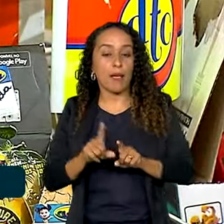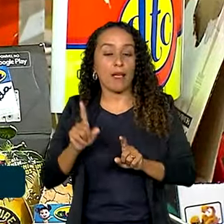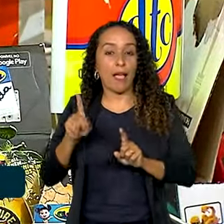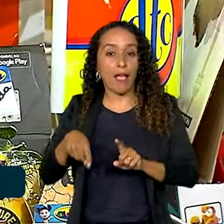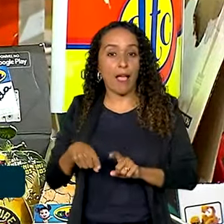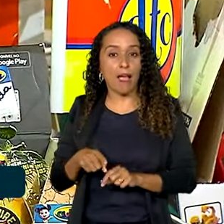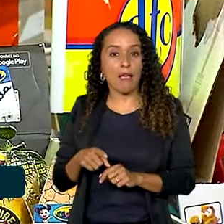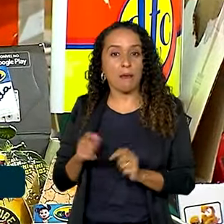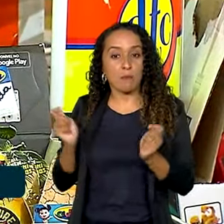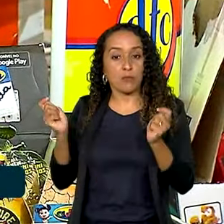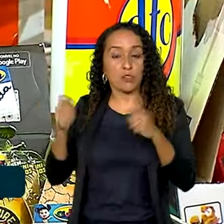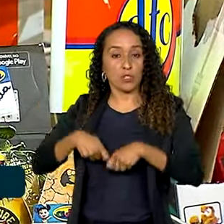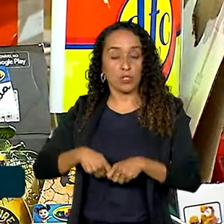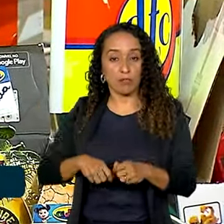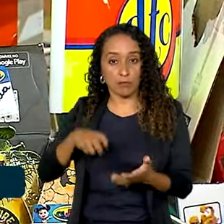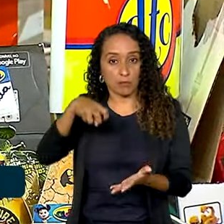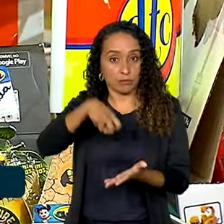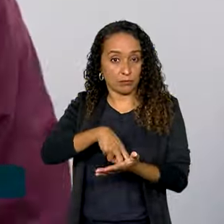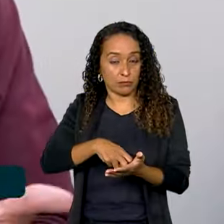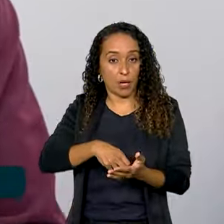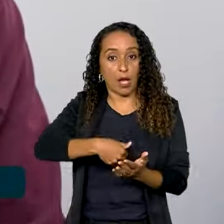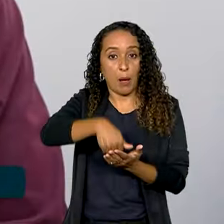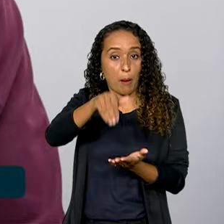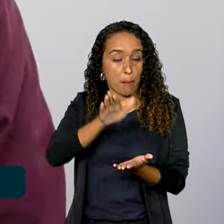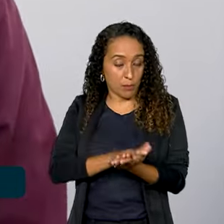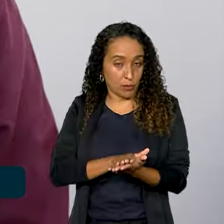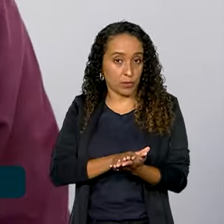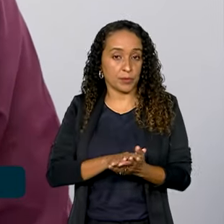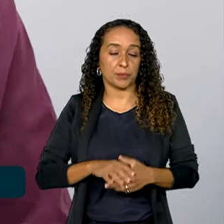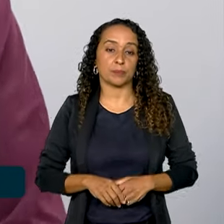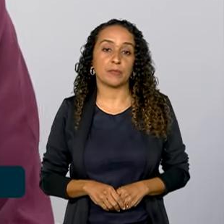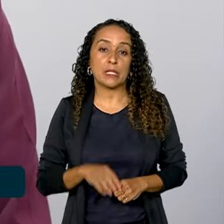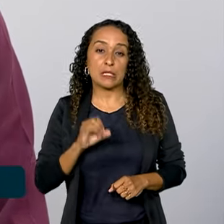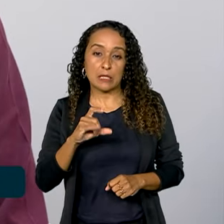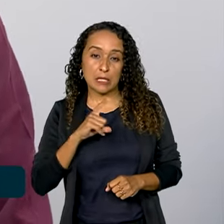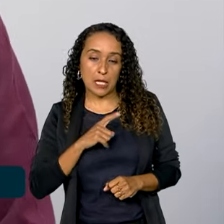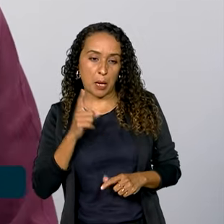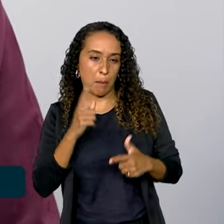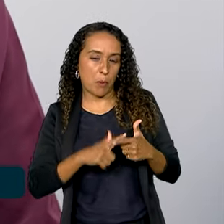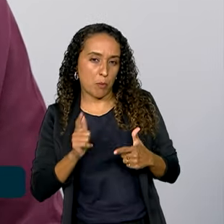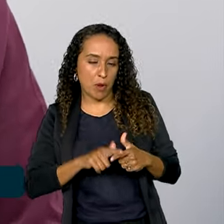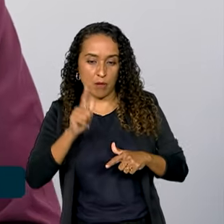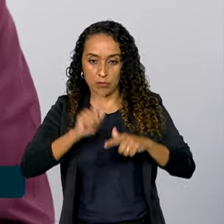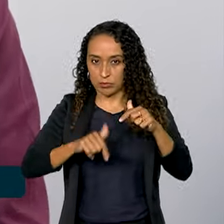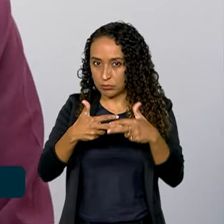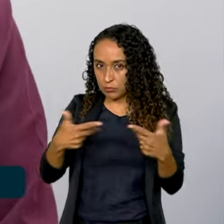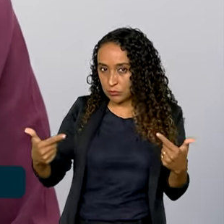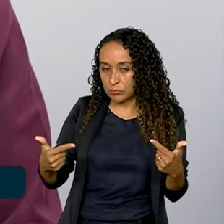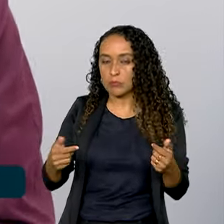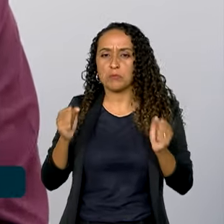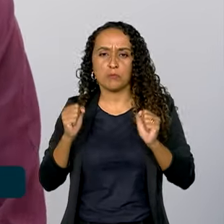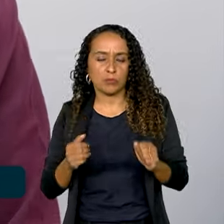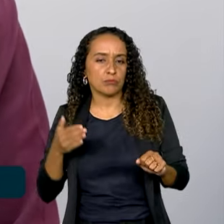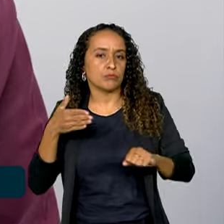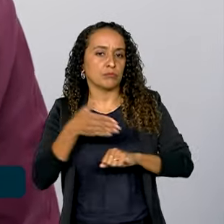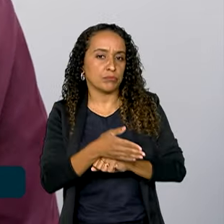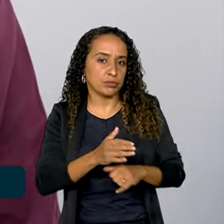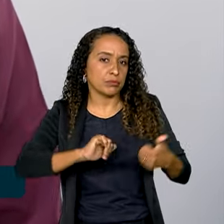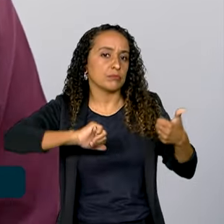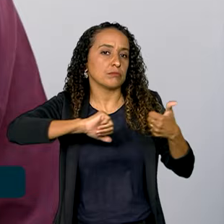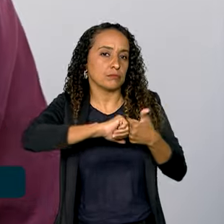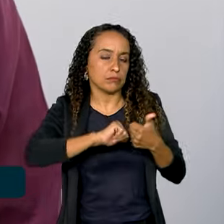sujeito a penalidades e multas. Se você tiver algum problema com esse tipo de objeto, procure o Inmetro, canais